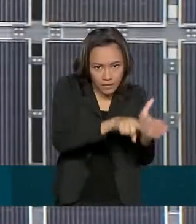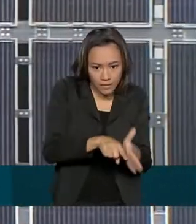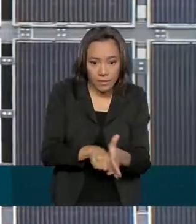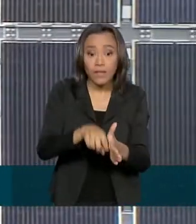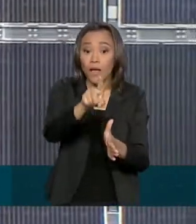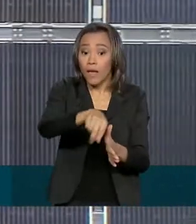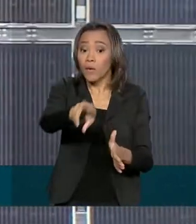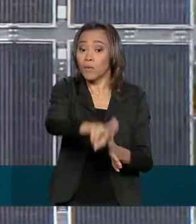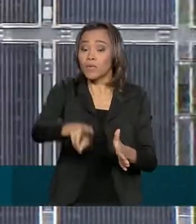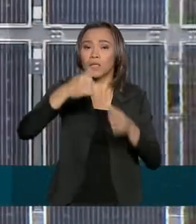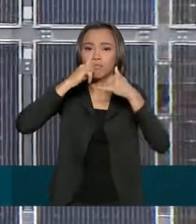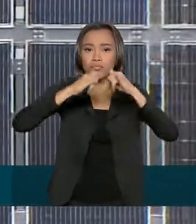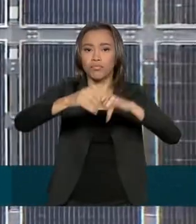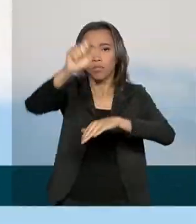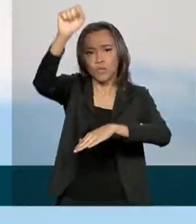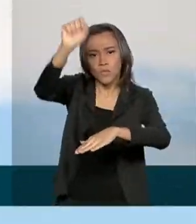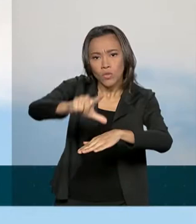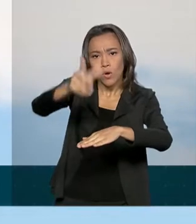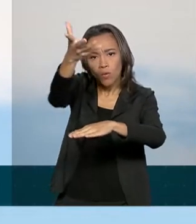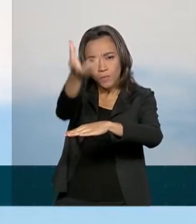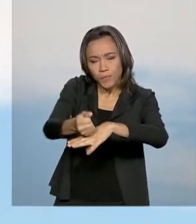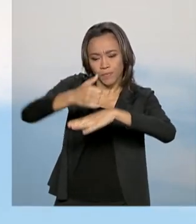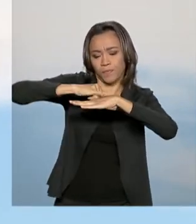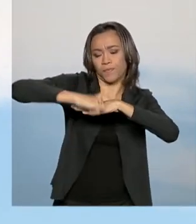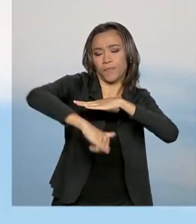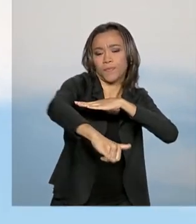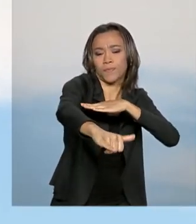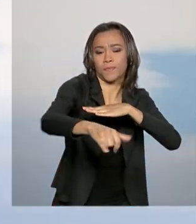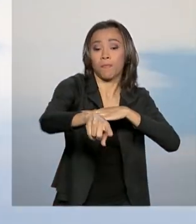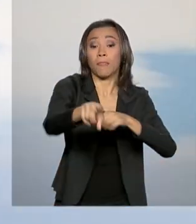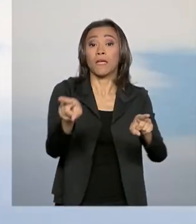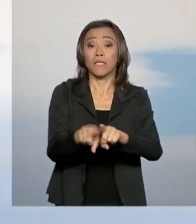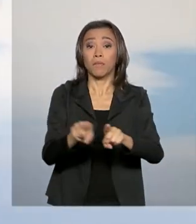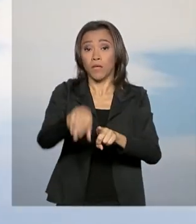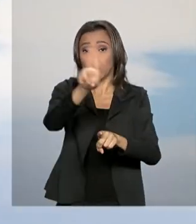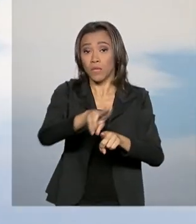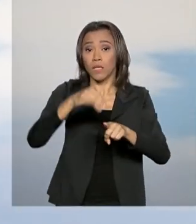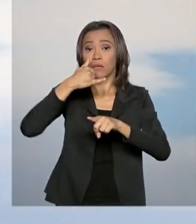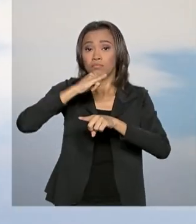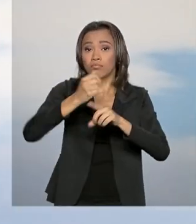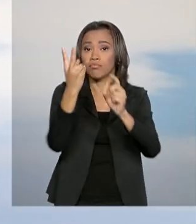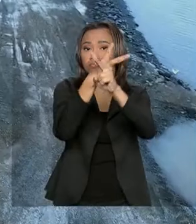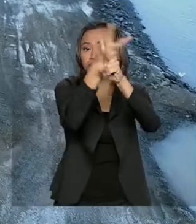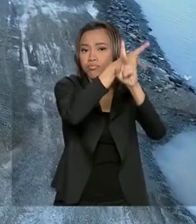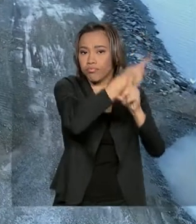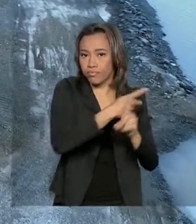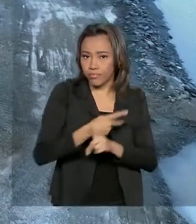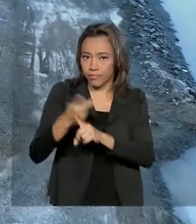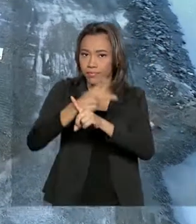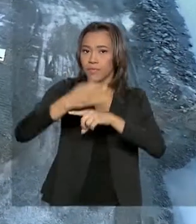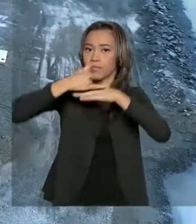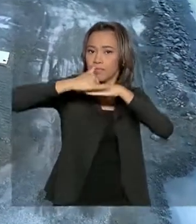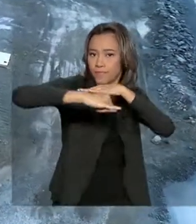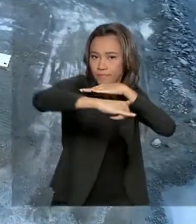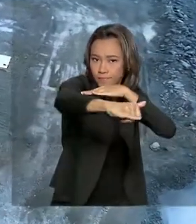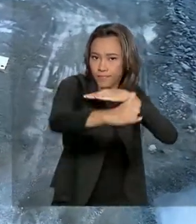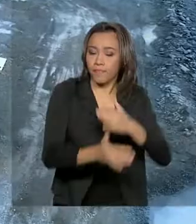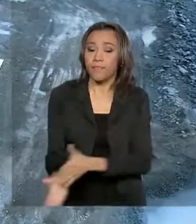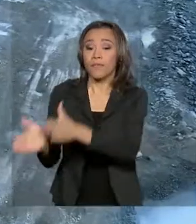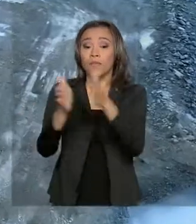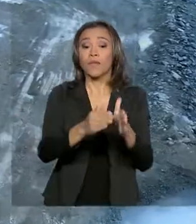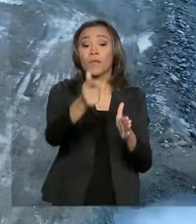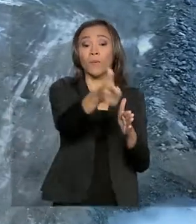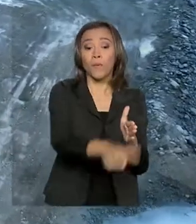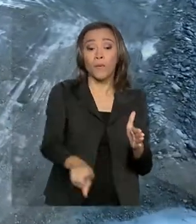produzidas por placas solares e por uma mini usina eólica instalada no local. Outro detalhe que chama a atenção